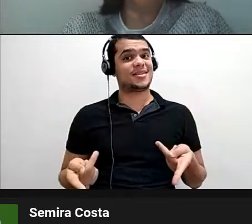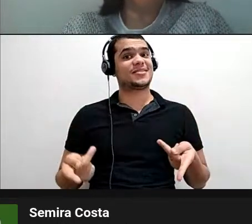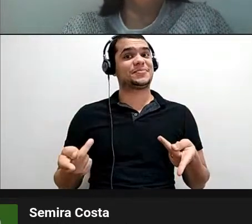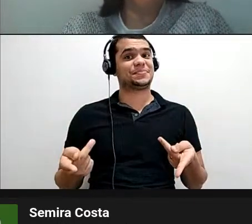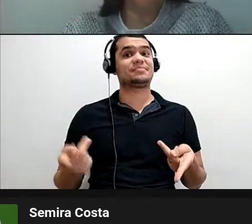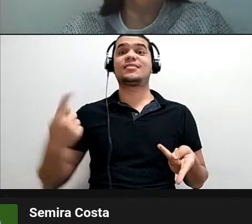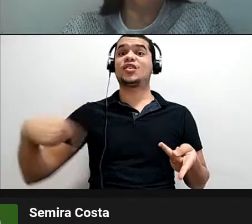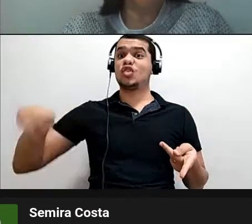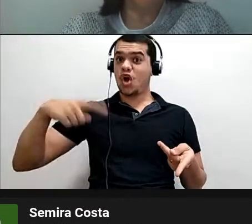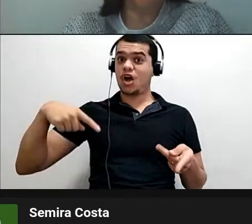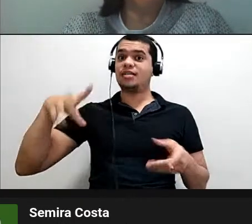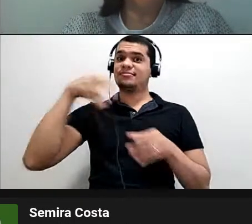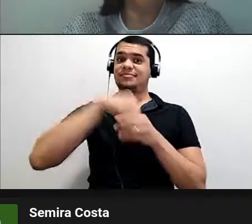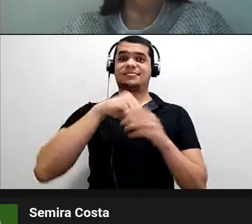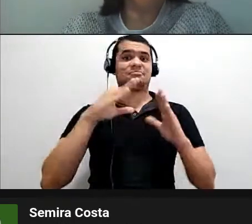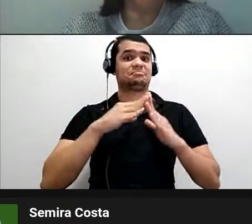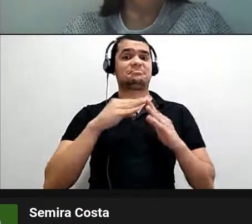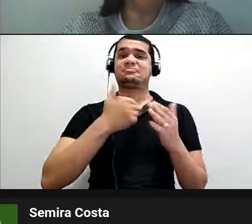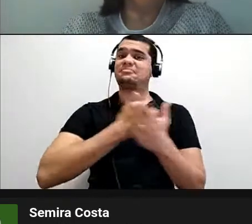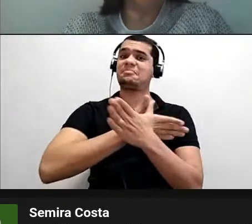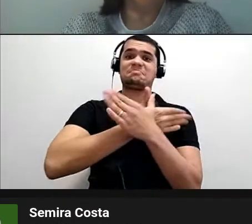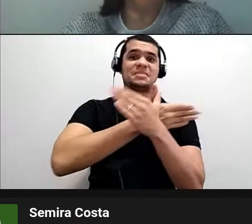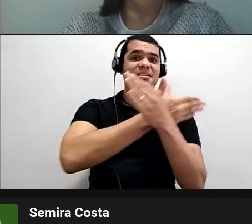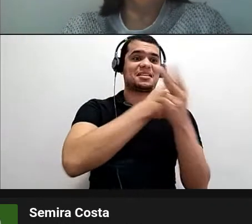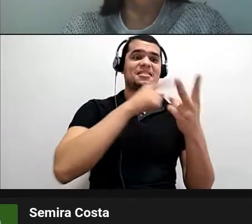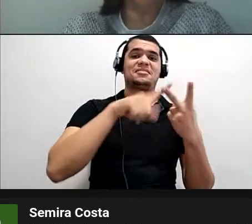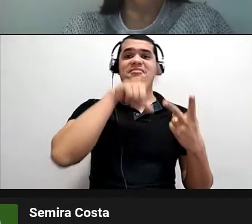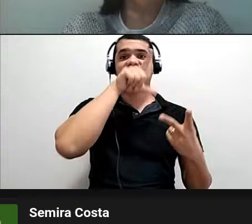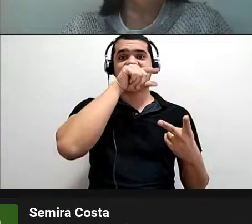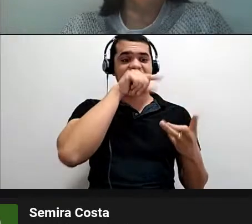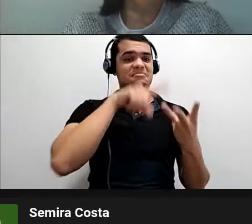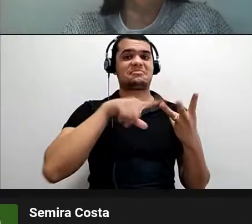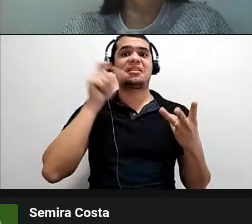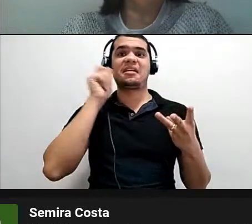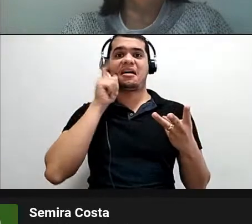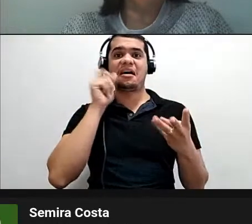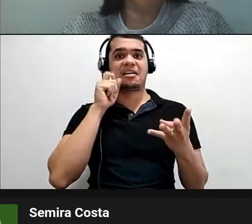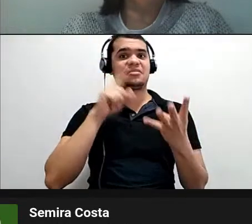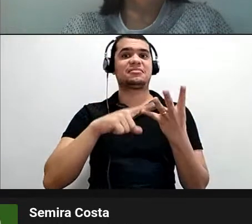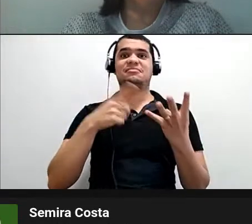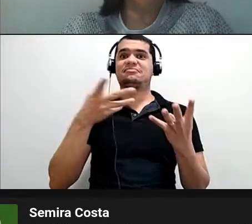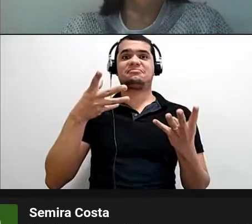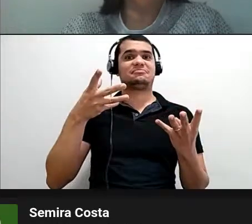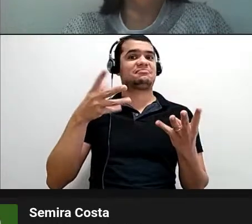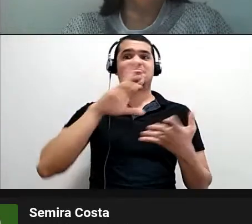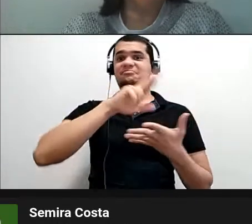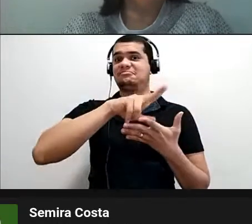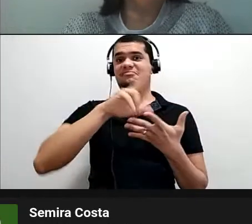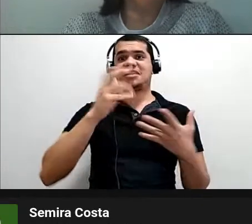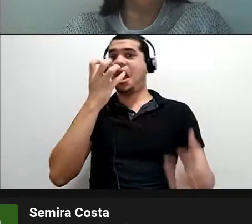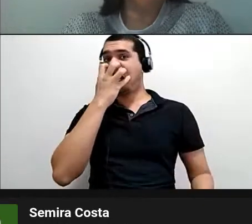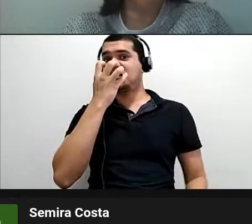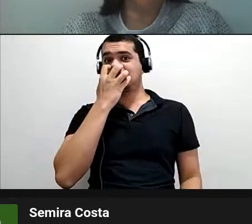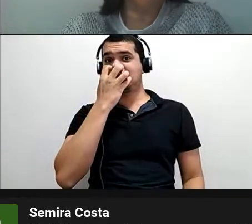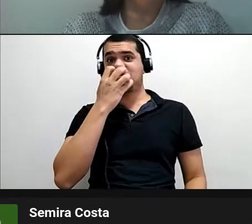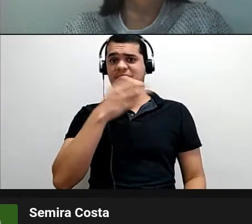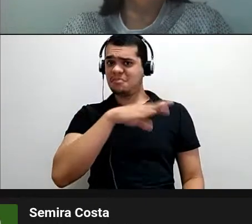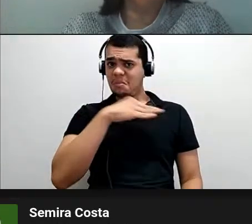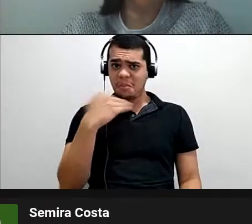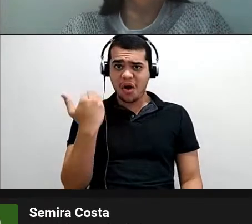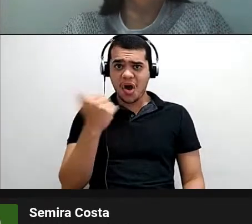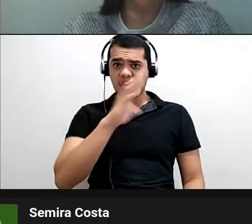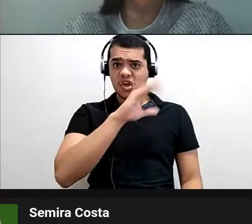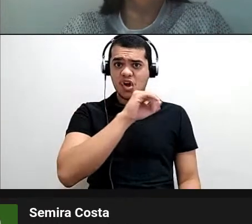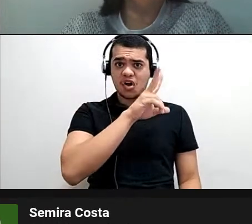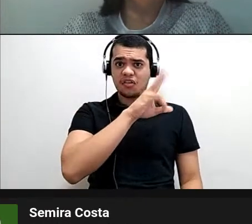casa, os passarinhos, os gatos, os cachorros, estão todos lá no meio da rua. Eles não morrem com o Covid, quem morre são os humanos. E são